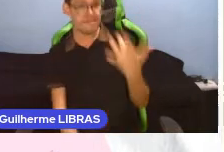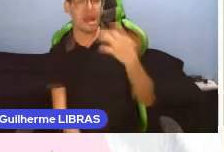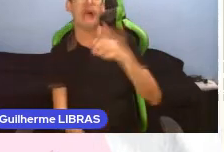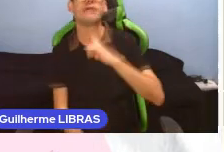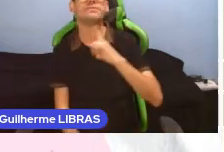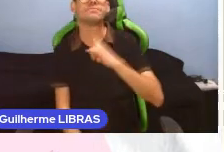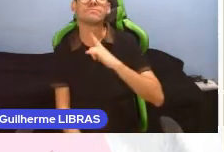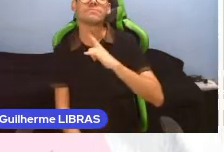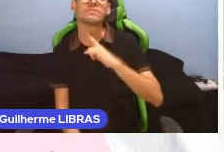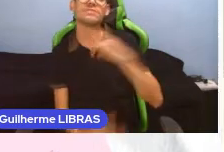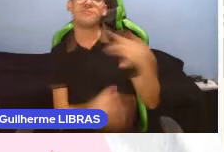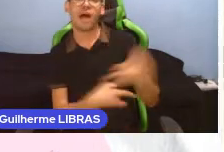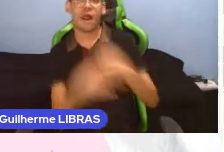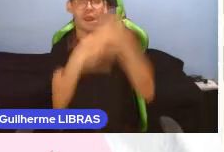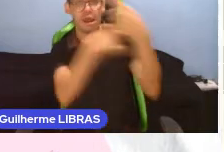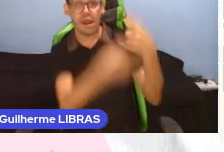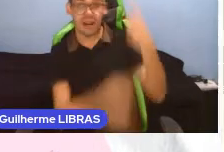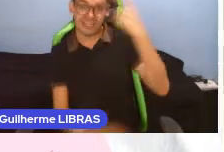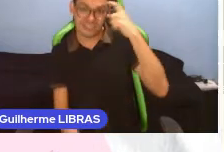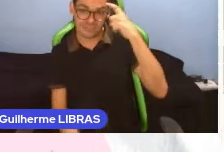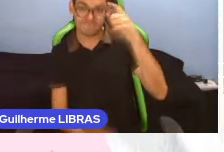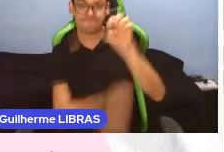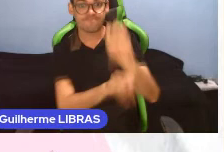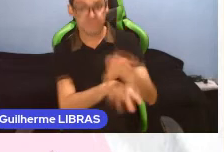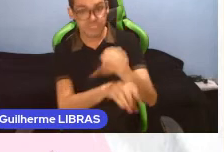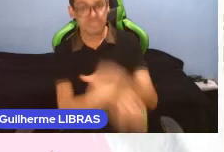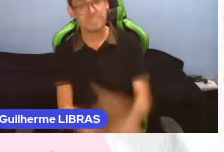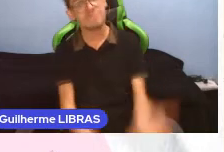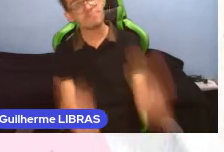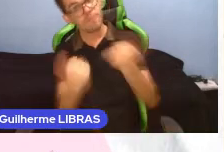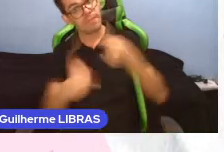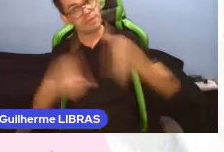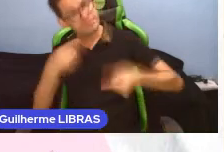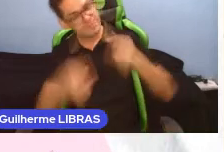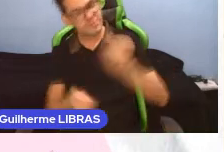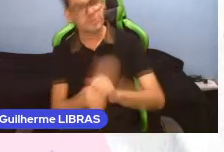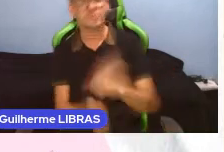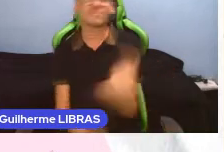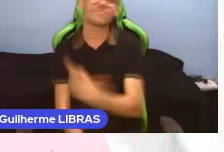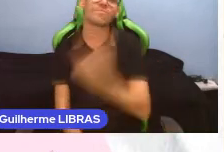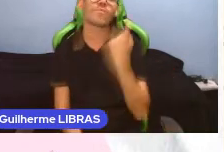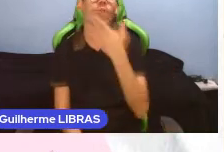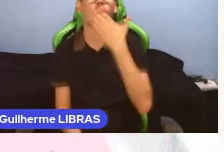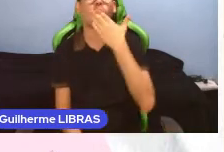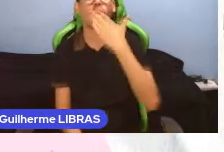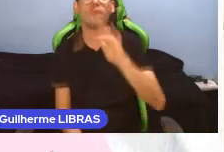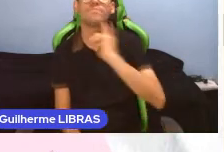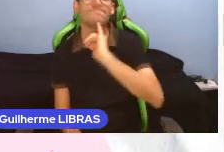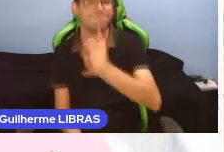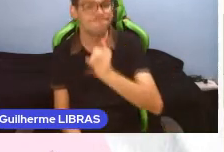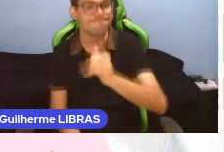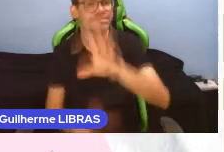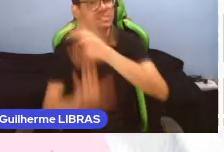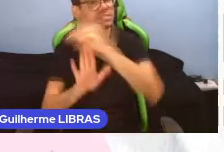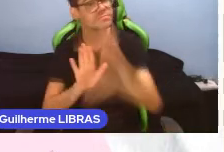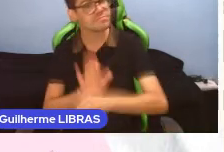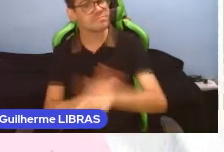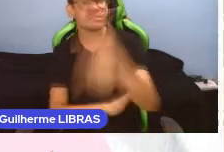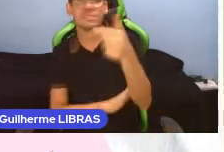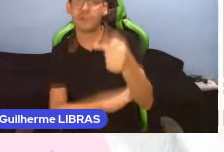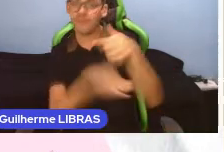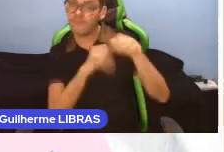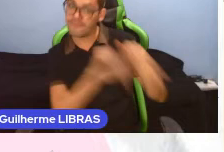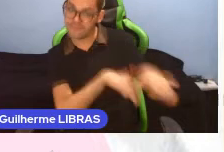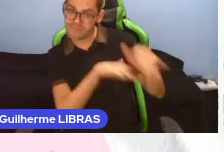compensária Edu. Venha discutir com a gente sobre quais as narrativas que constituem o 7 de setembro como